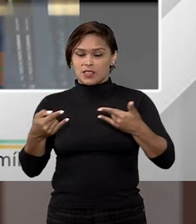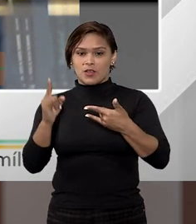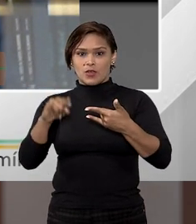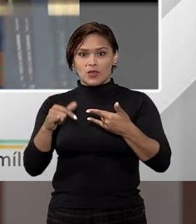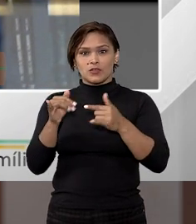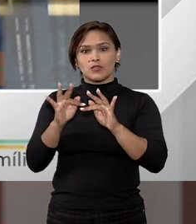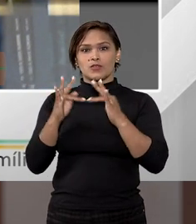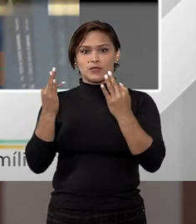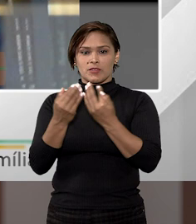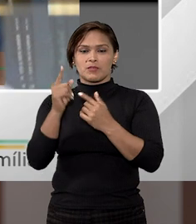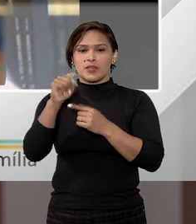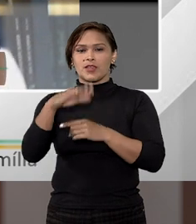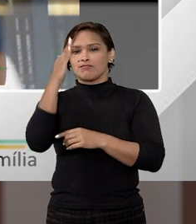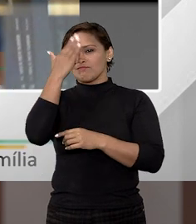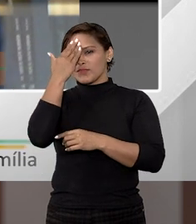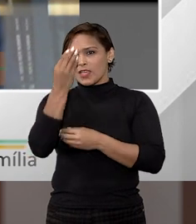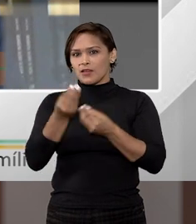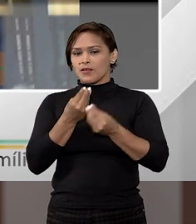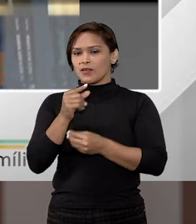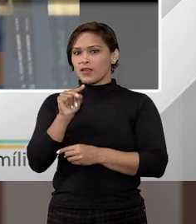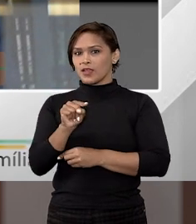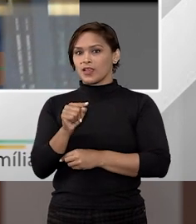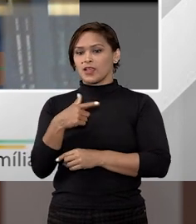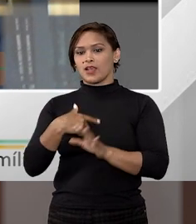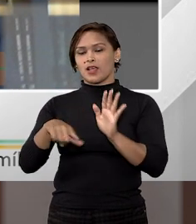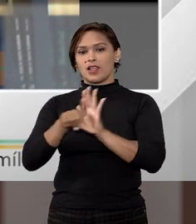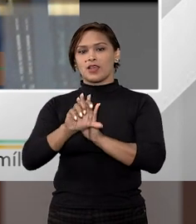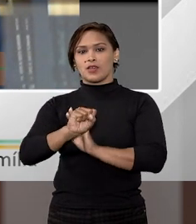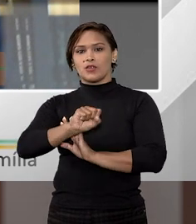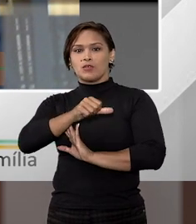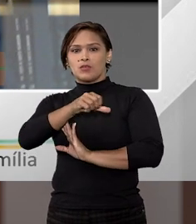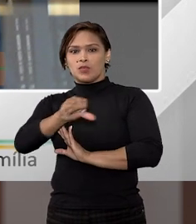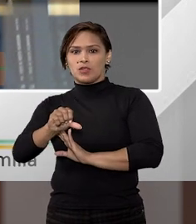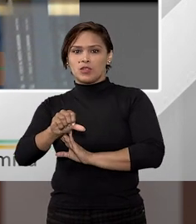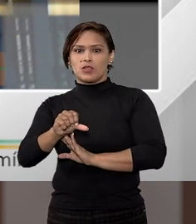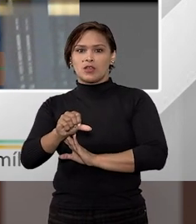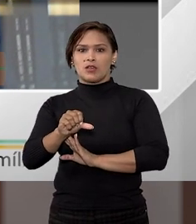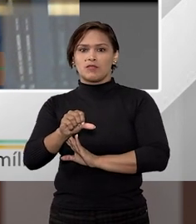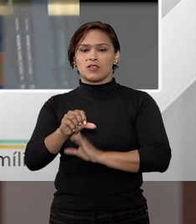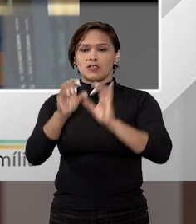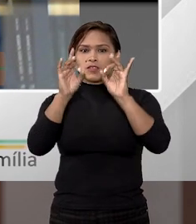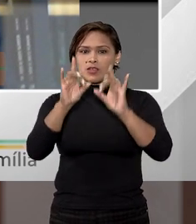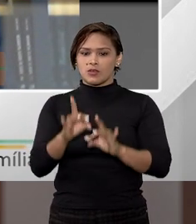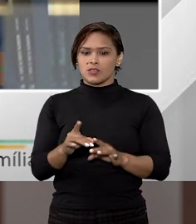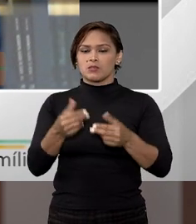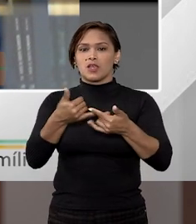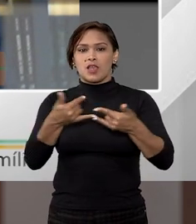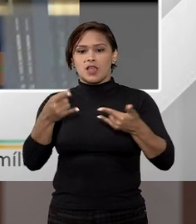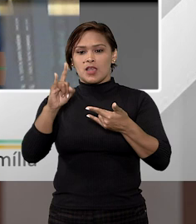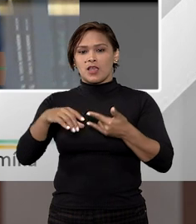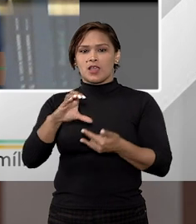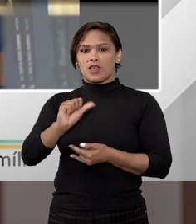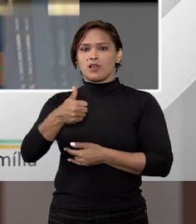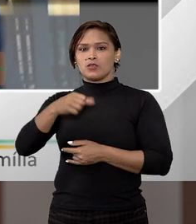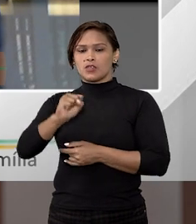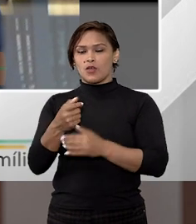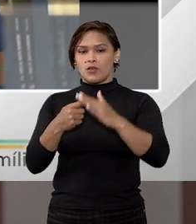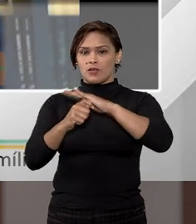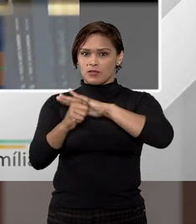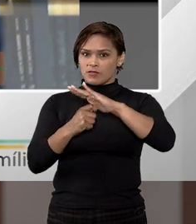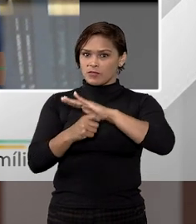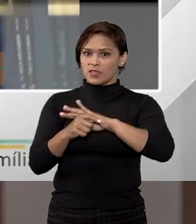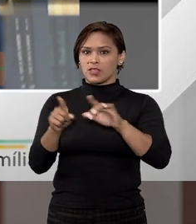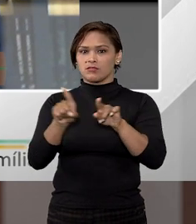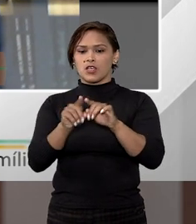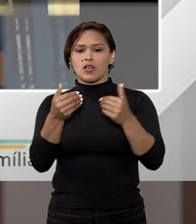calção sobre um bem de família e aí entendeu-se que como a lei 8009 não excepciona a calção como faz com a fiança, não